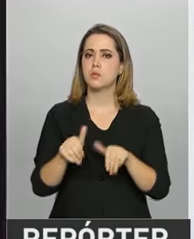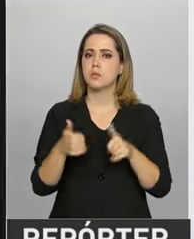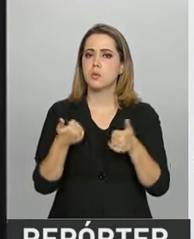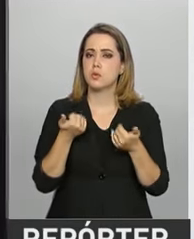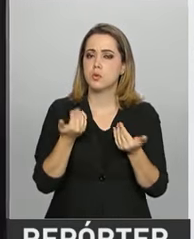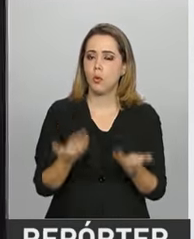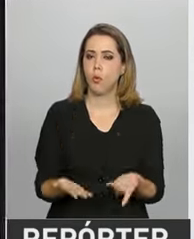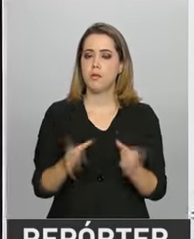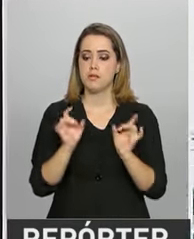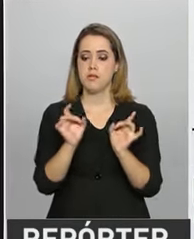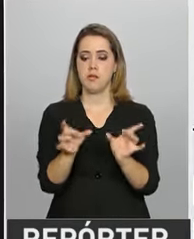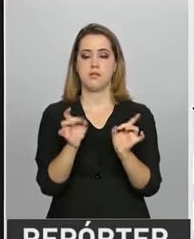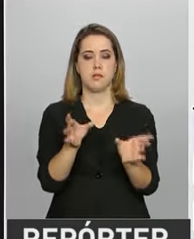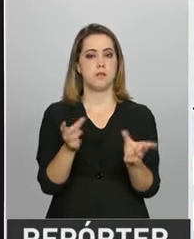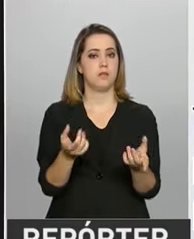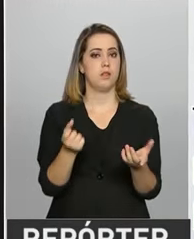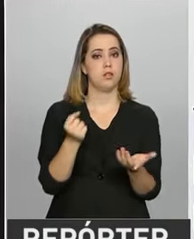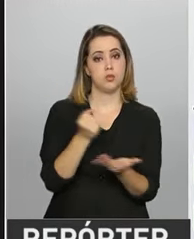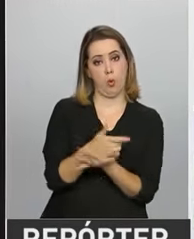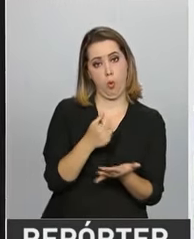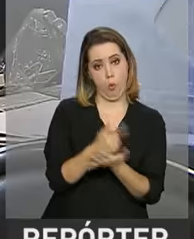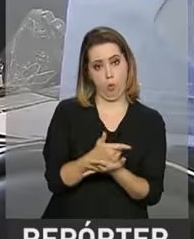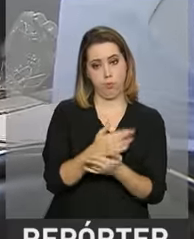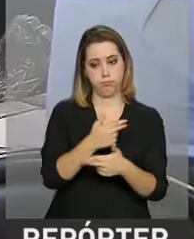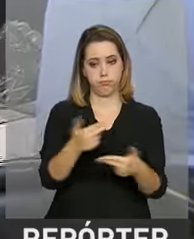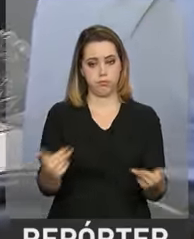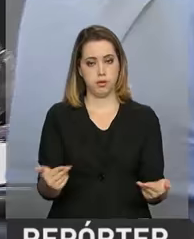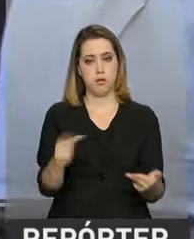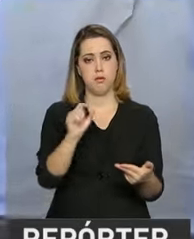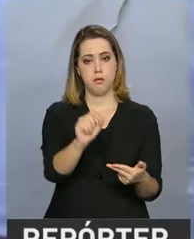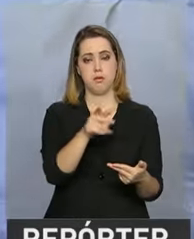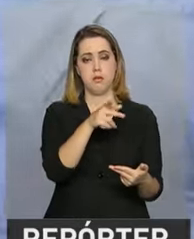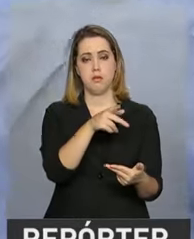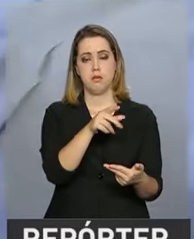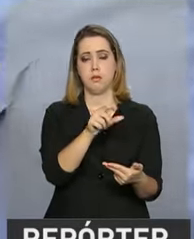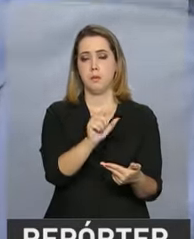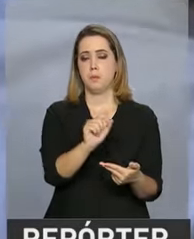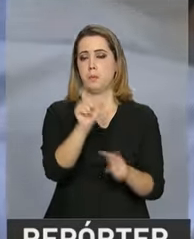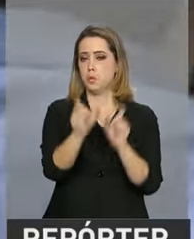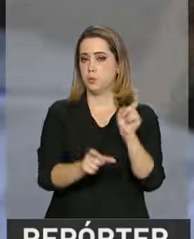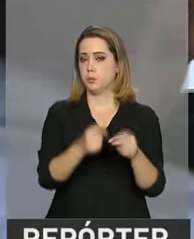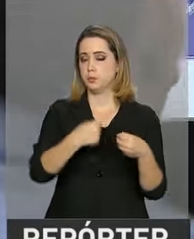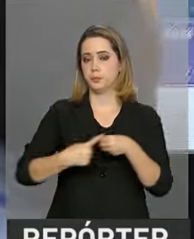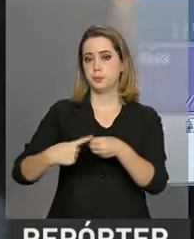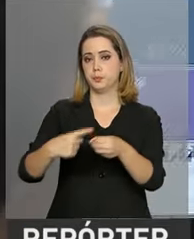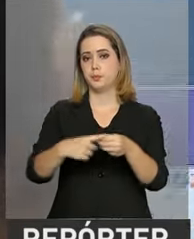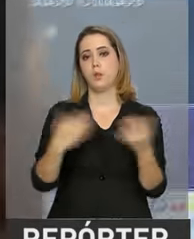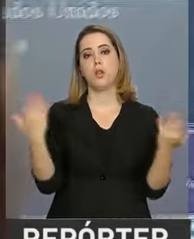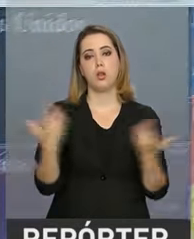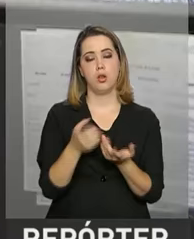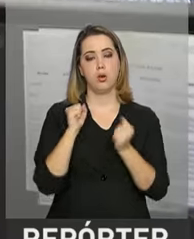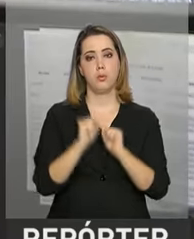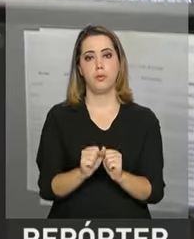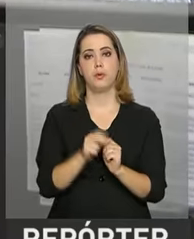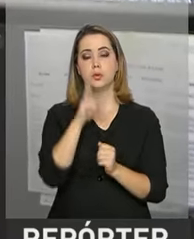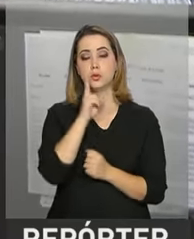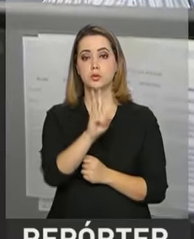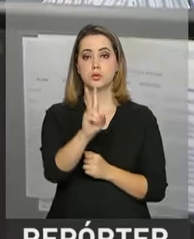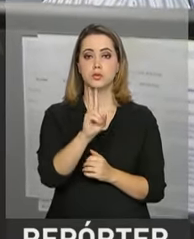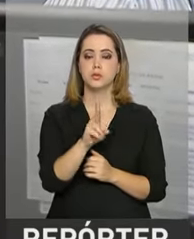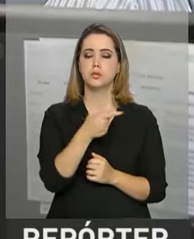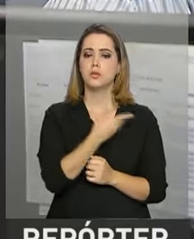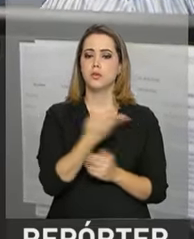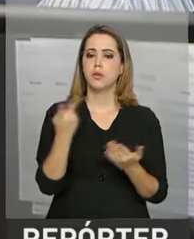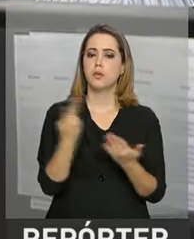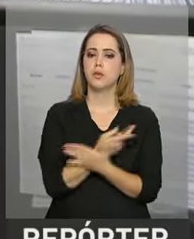comércio exterior de vários municípios do país. O novo módulo de consulta disponibilizado foi desenvolvido